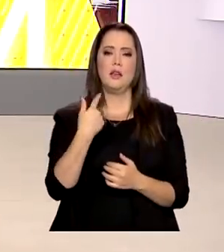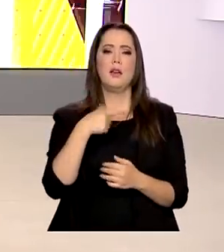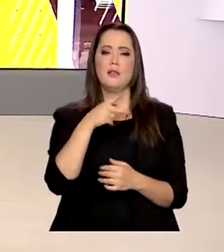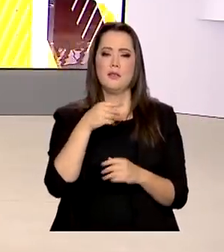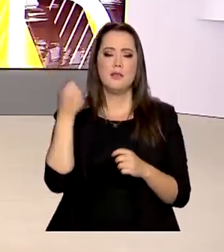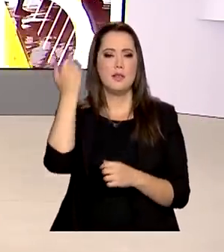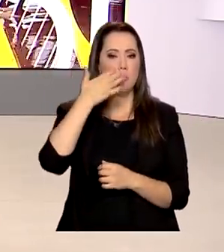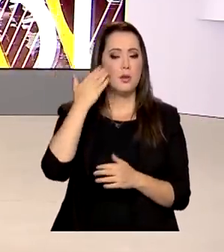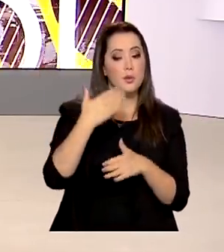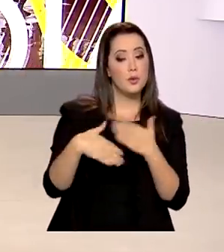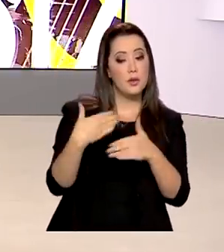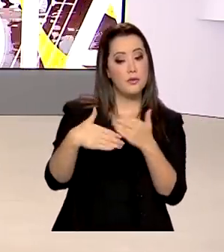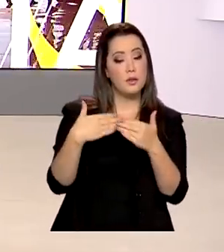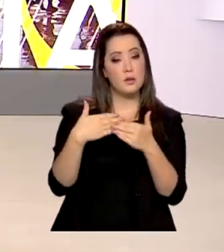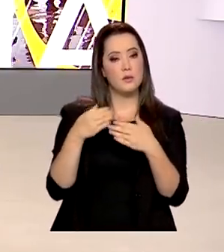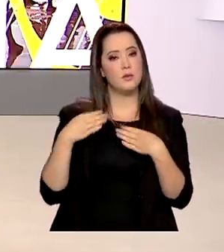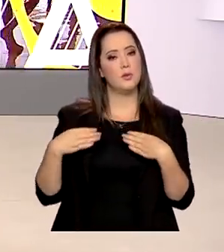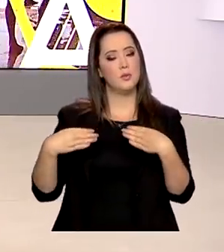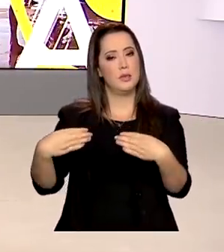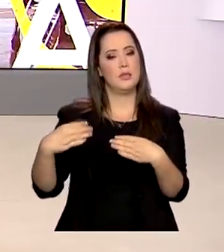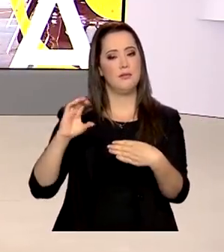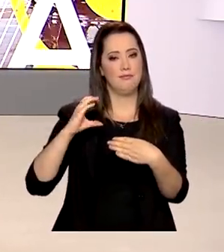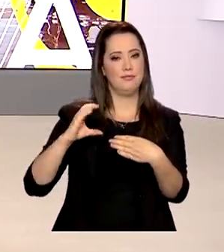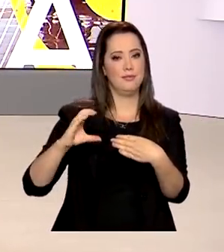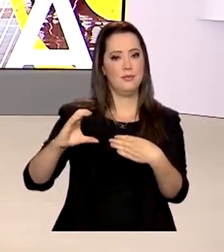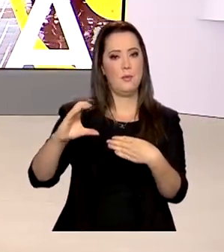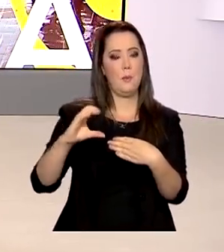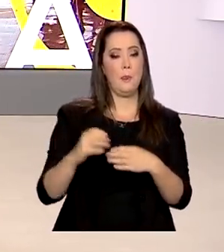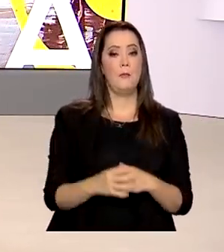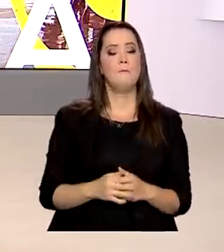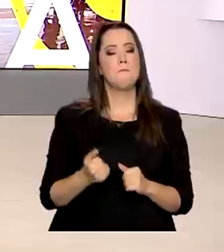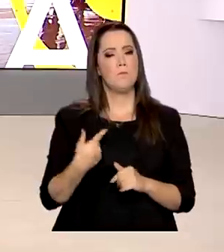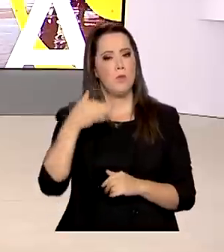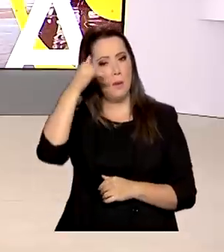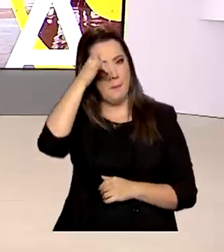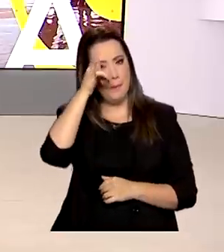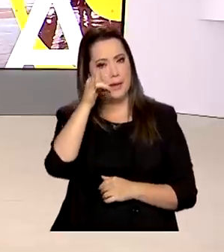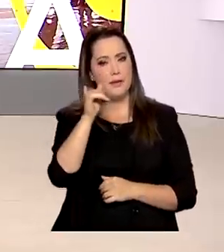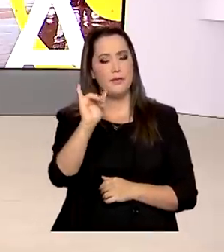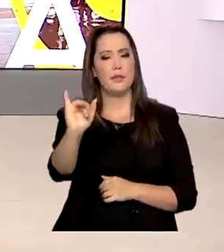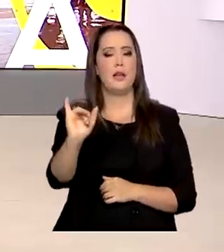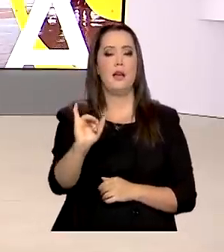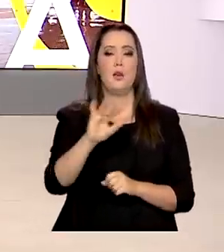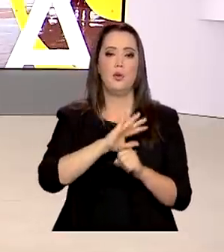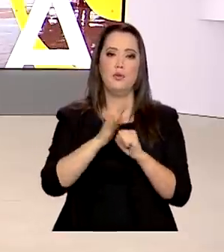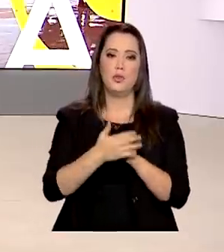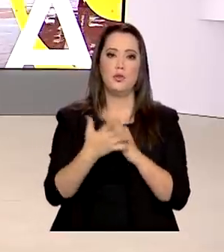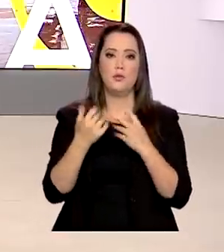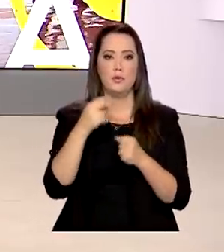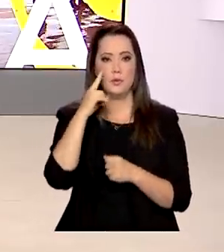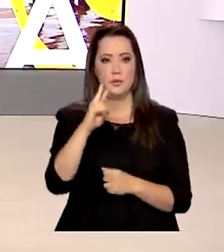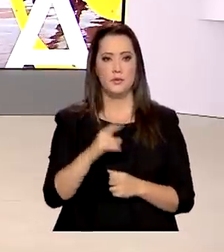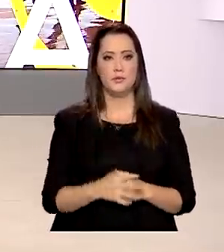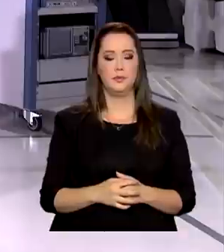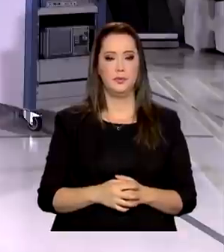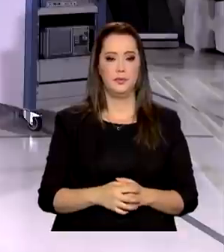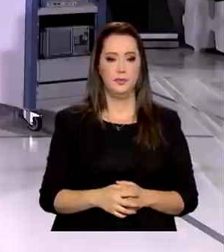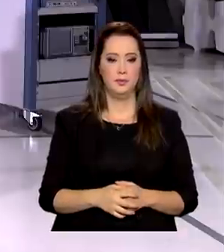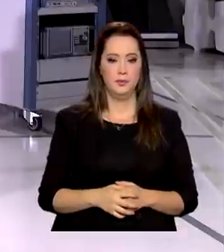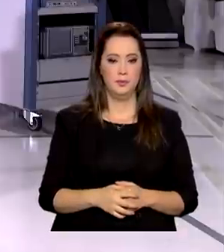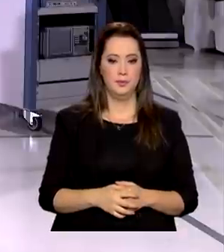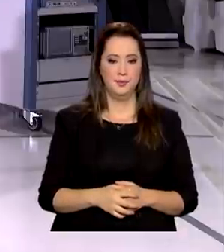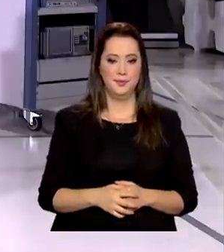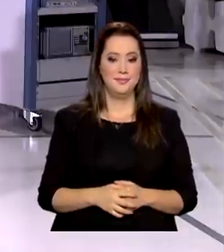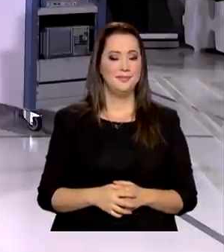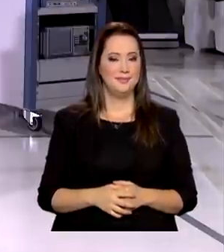avanços do Ministério da Ciência, Tecnologia e Inovações no combate à Covid-19. Vamos ver. E